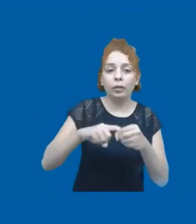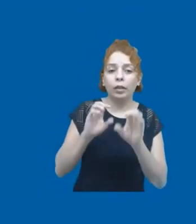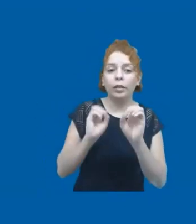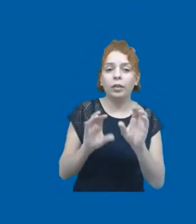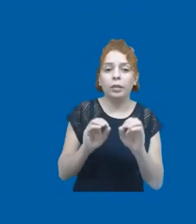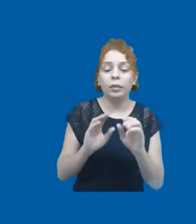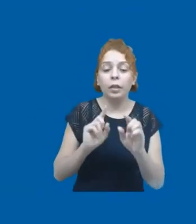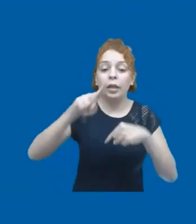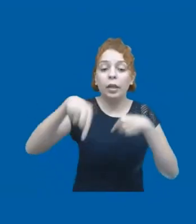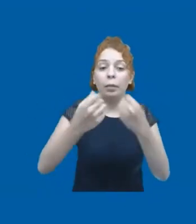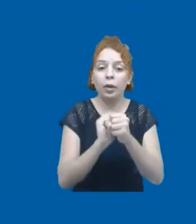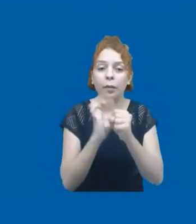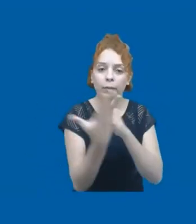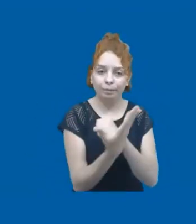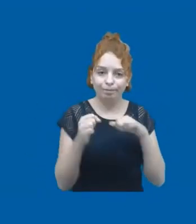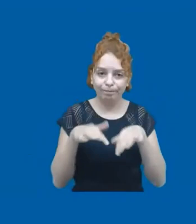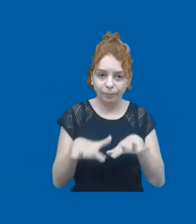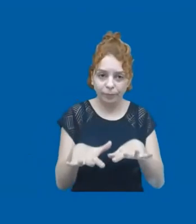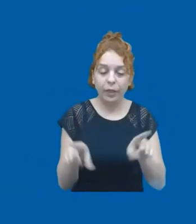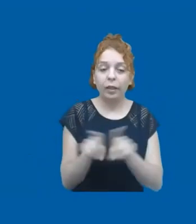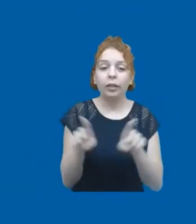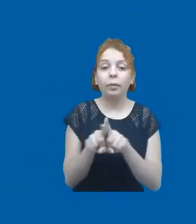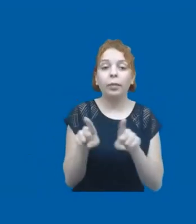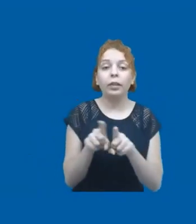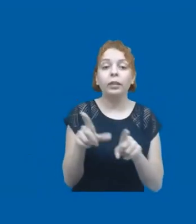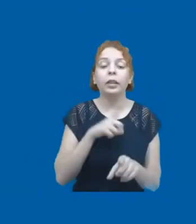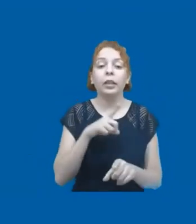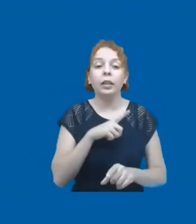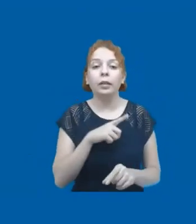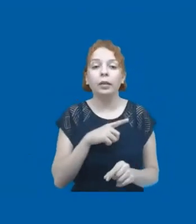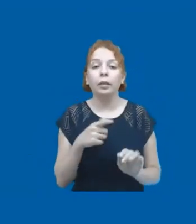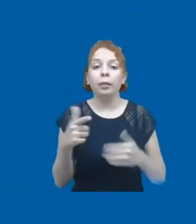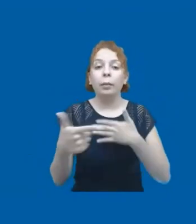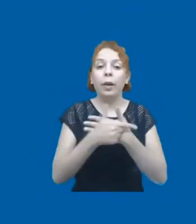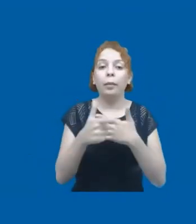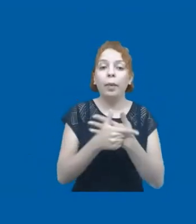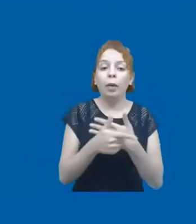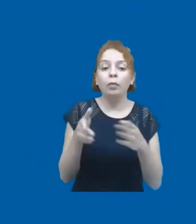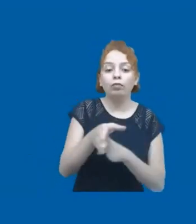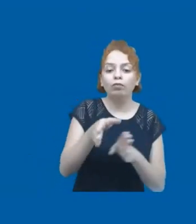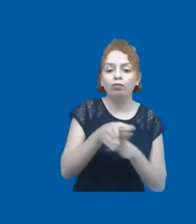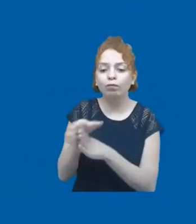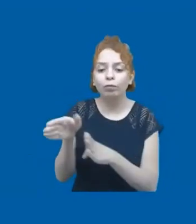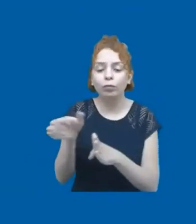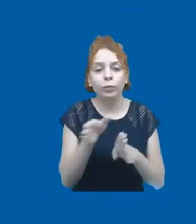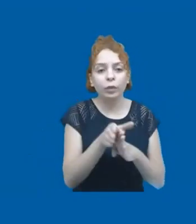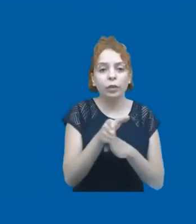contexto pós-pandêmico e também ter, certamente, um pouco de papel orientativo das autoridades centrais do governo federal,